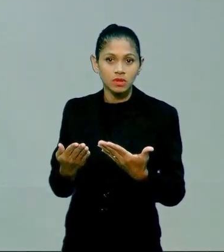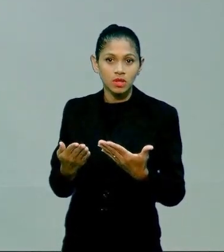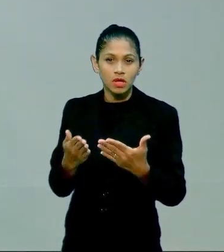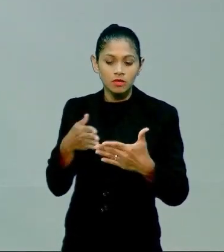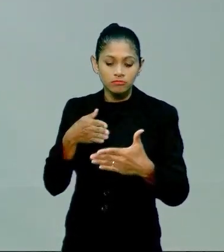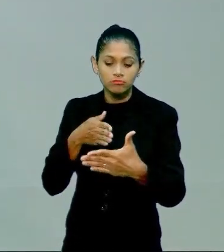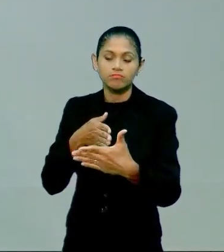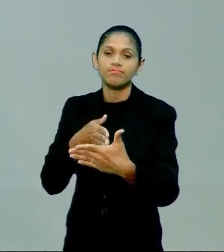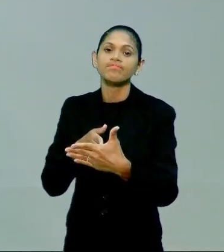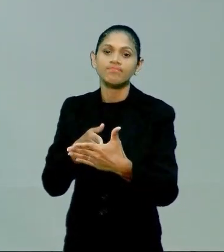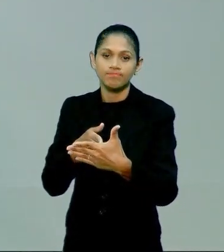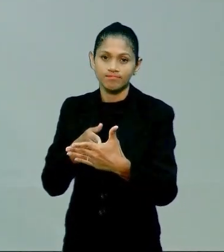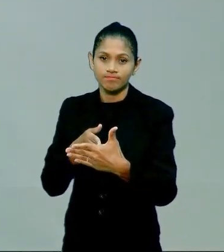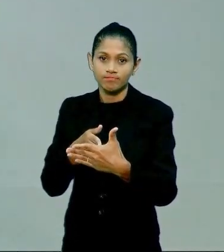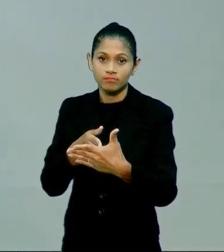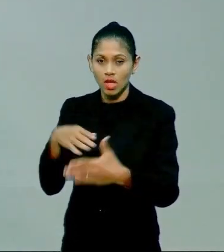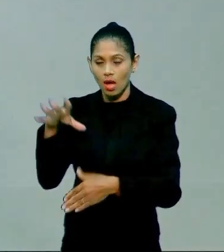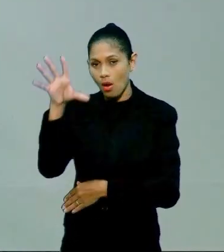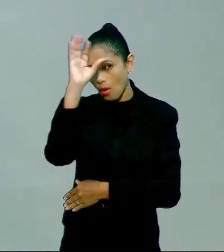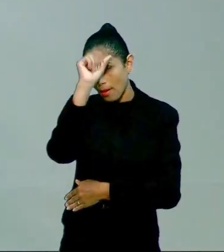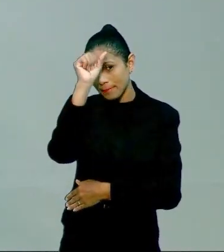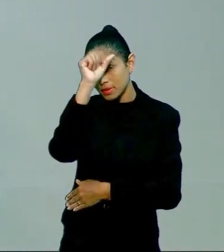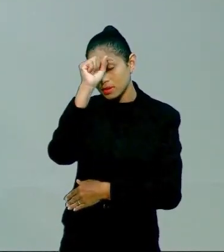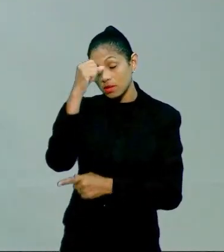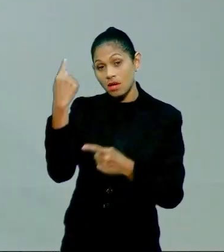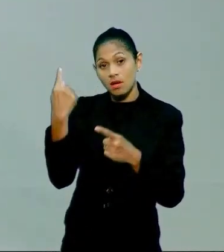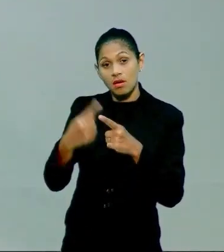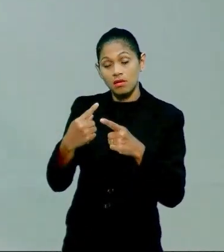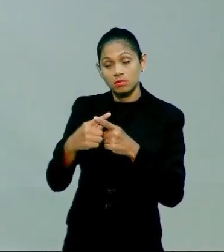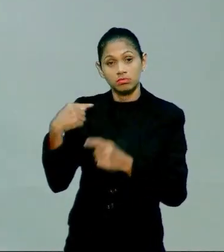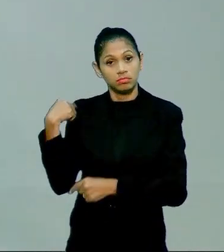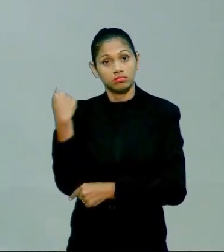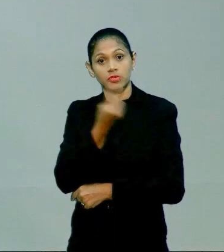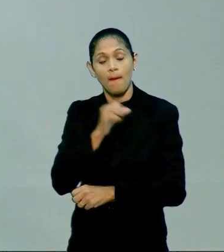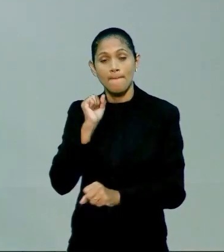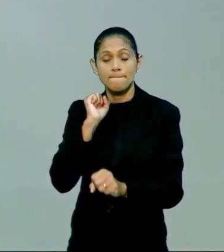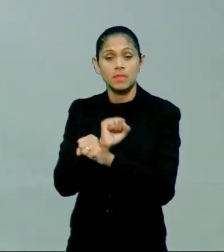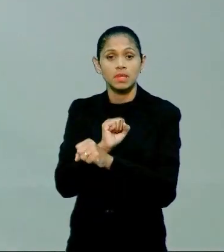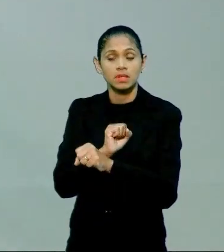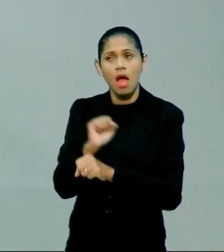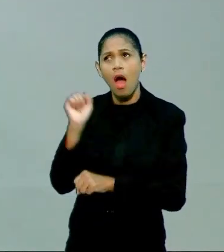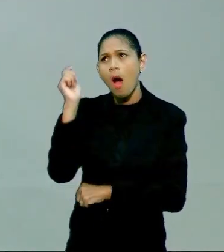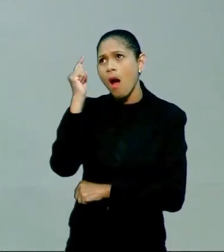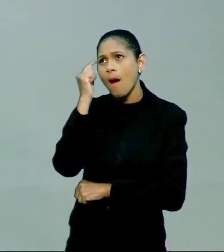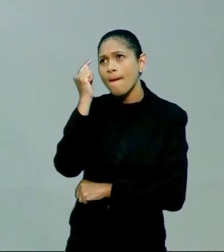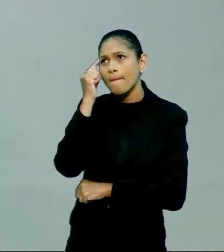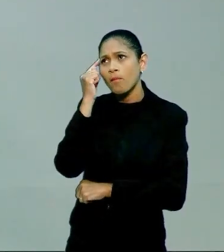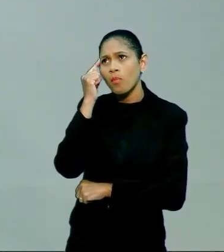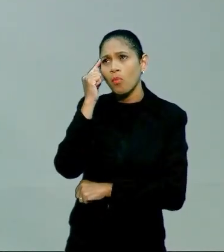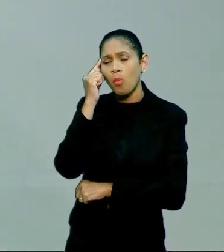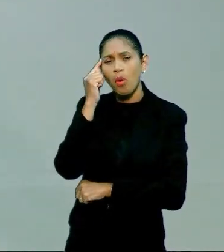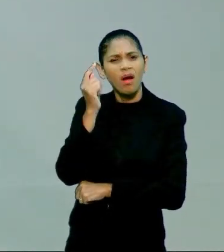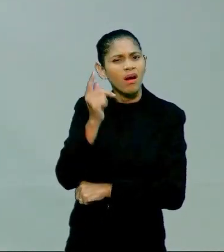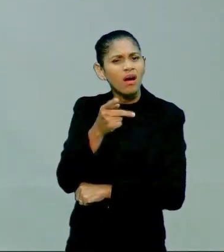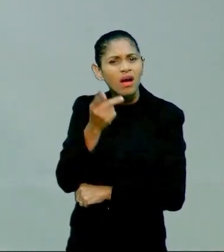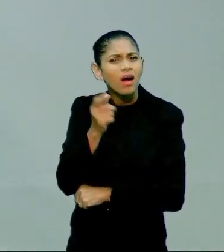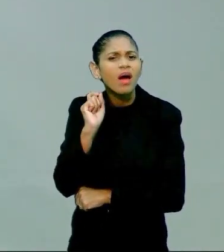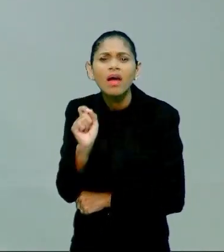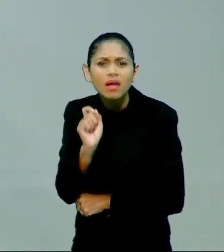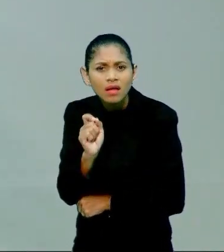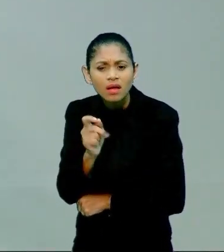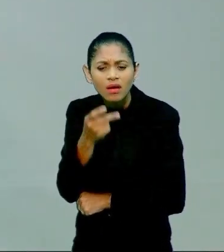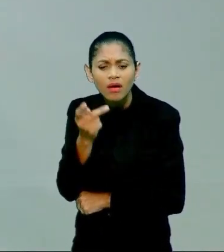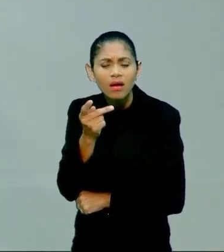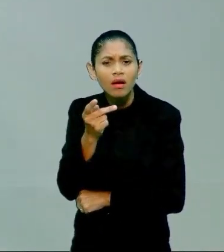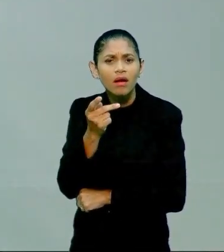o aprendizado e o desenvolvimento. Porque, se a gente for parar para pensar, quando eu perguntei, ah, quem foi que disse que boneca é coisa de menina? Porque, se você